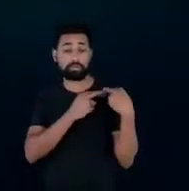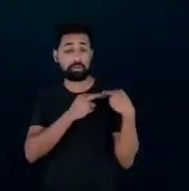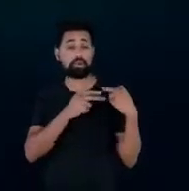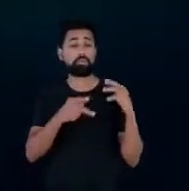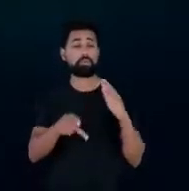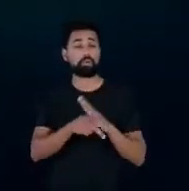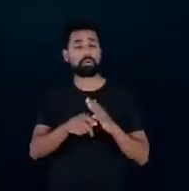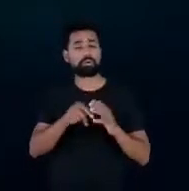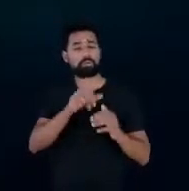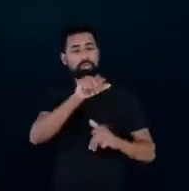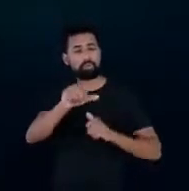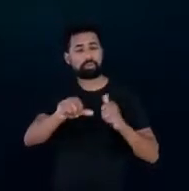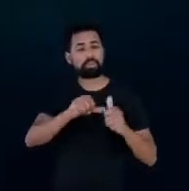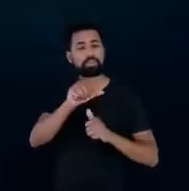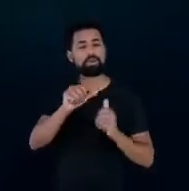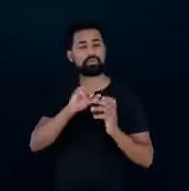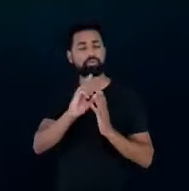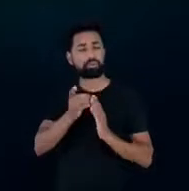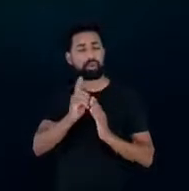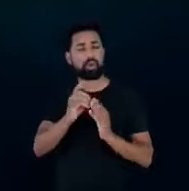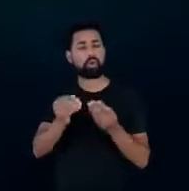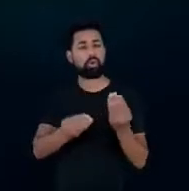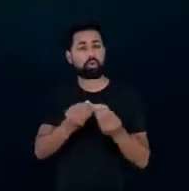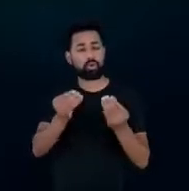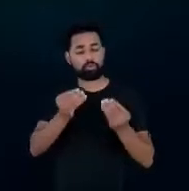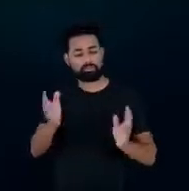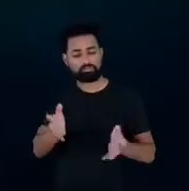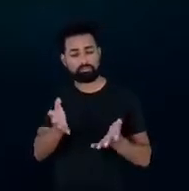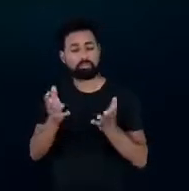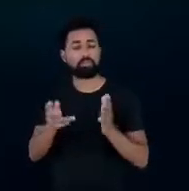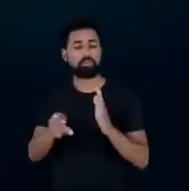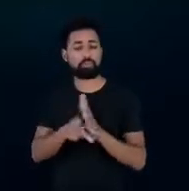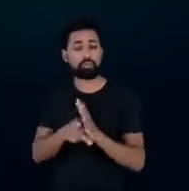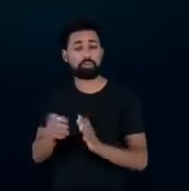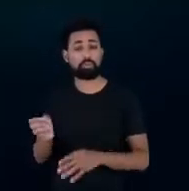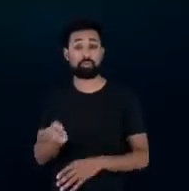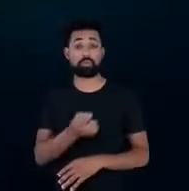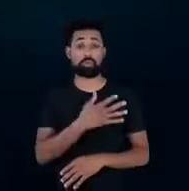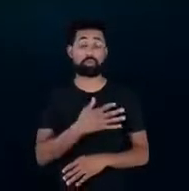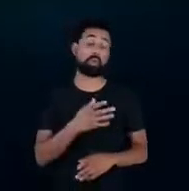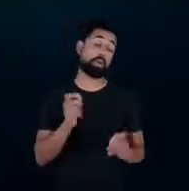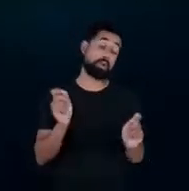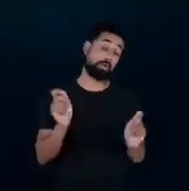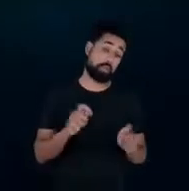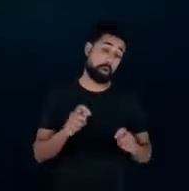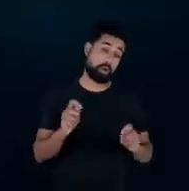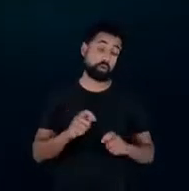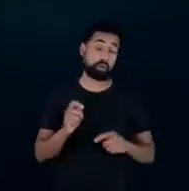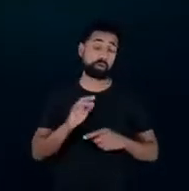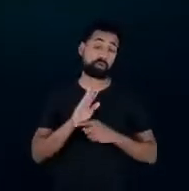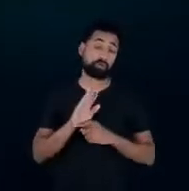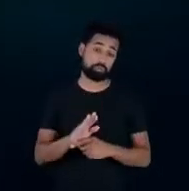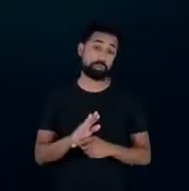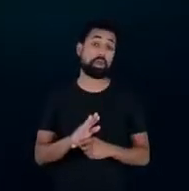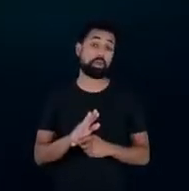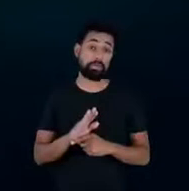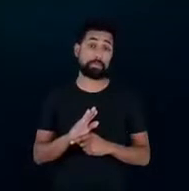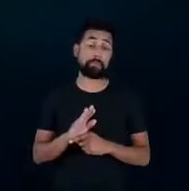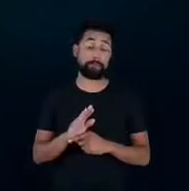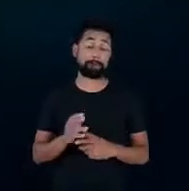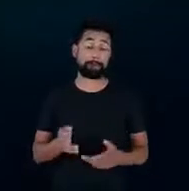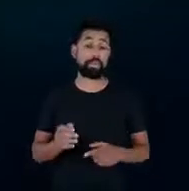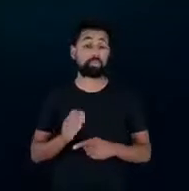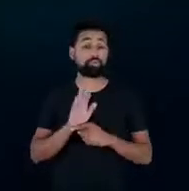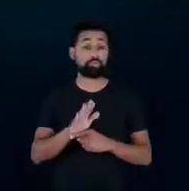como um indutor desse aumento das inovações que pode sim beneficiar muito o